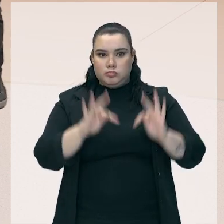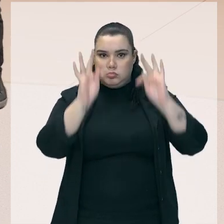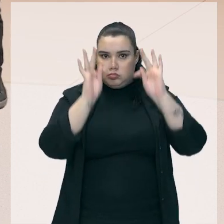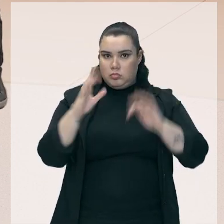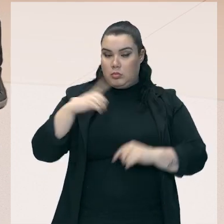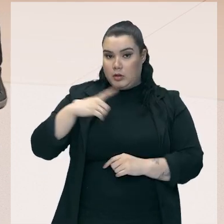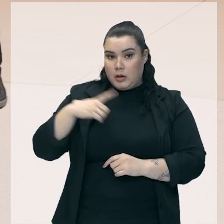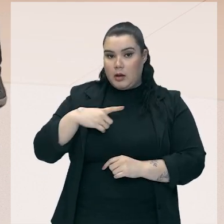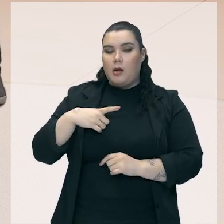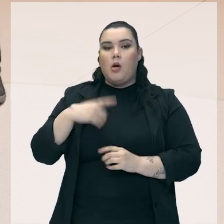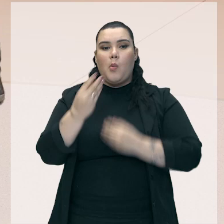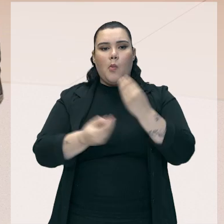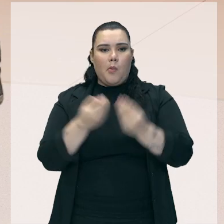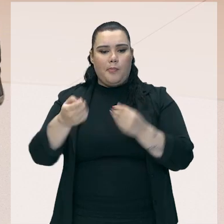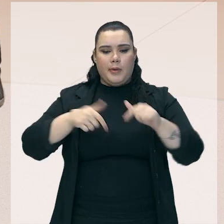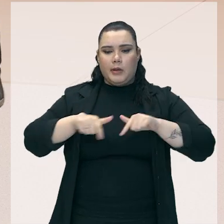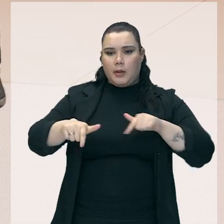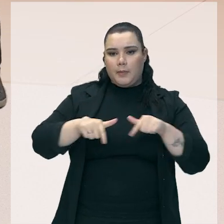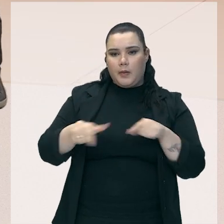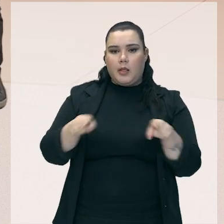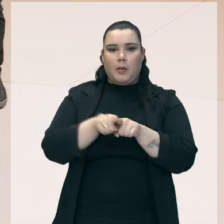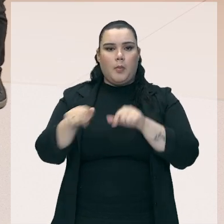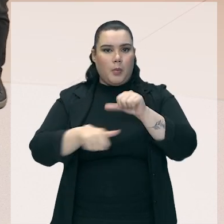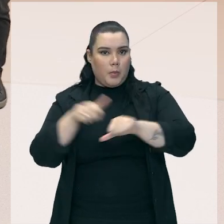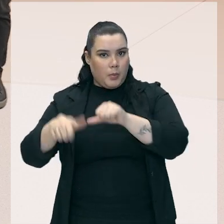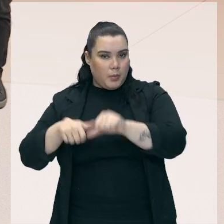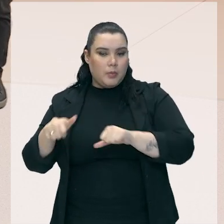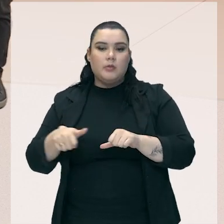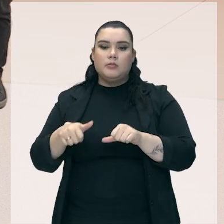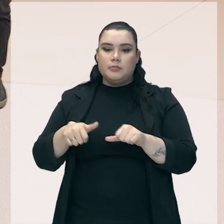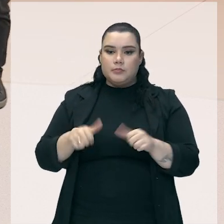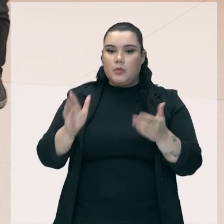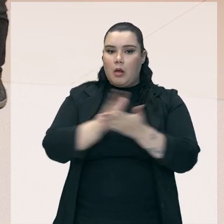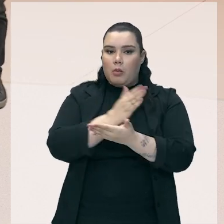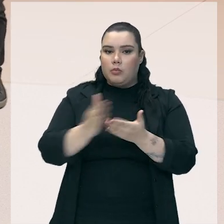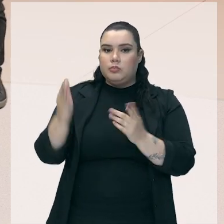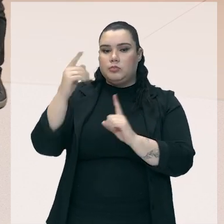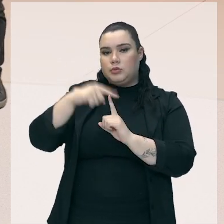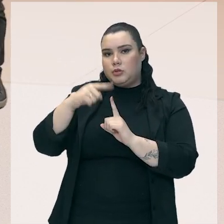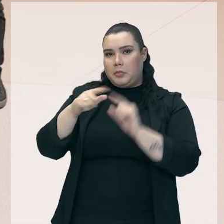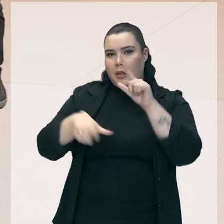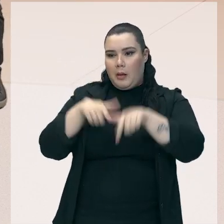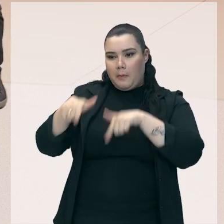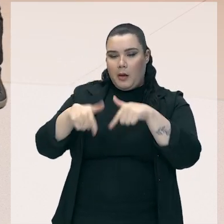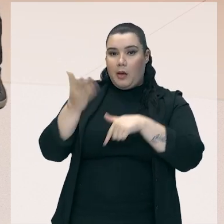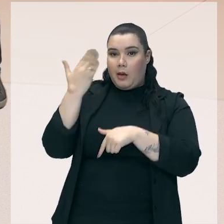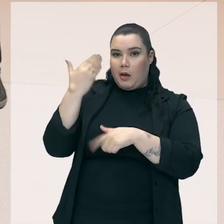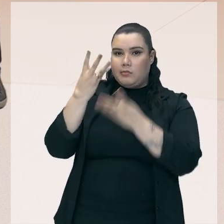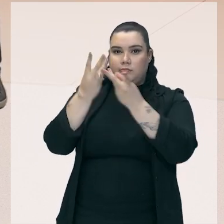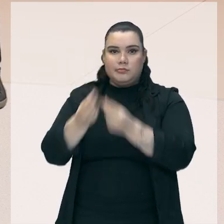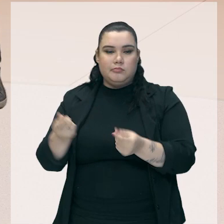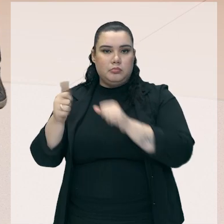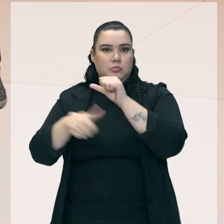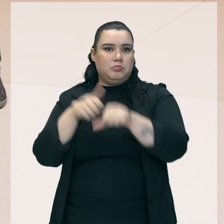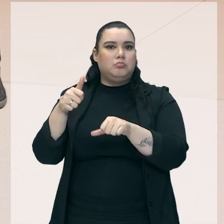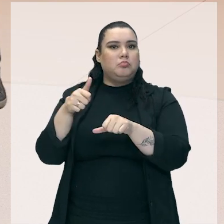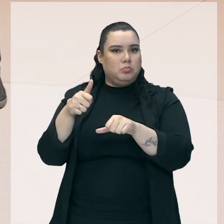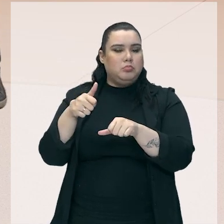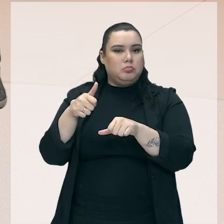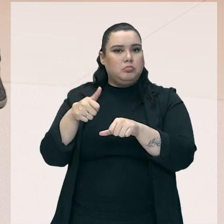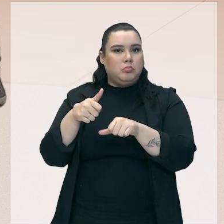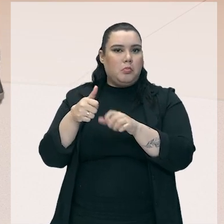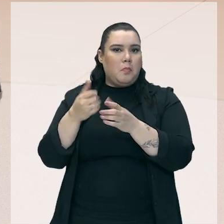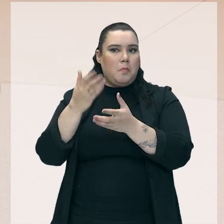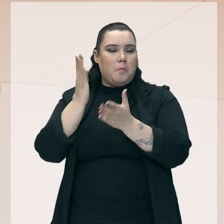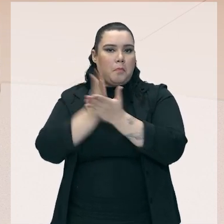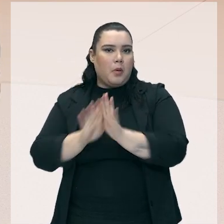a forma de se trabalhar também foi mudando. Algumas espécies de trabalho desapareceram, outras foram surgindo com a